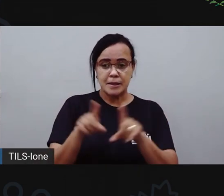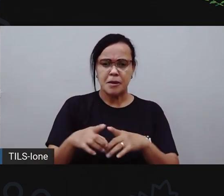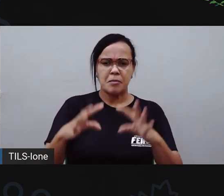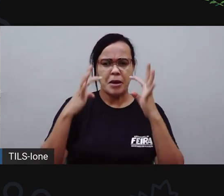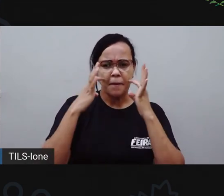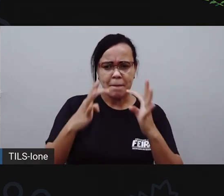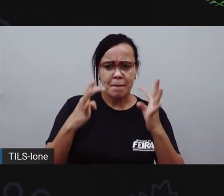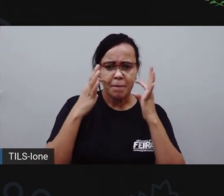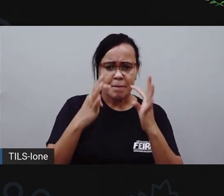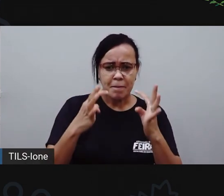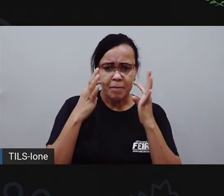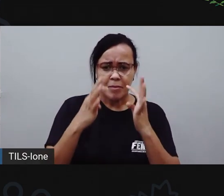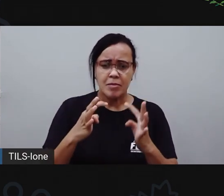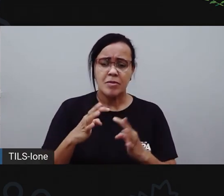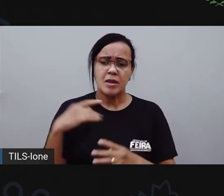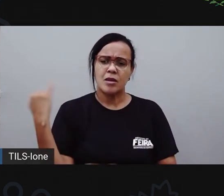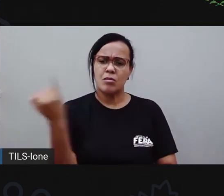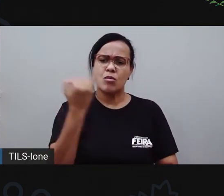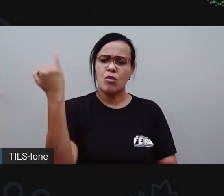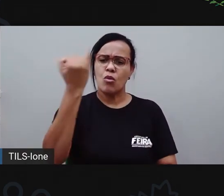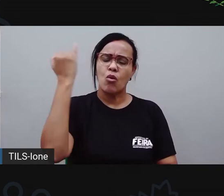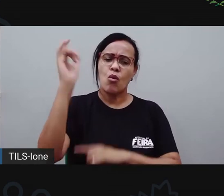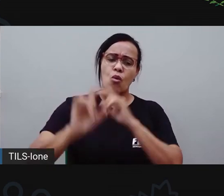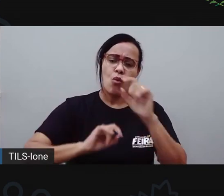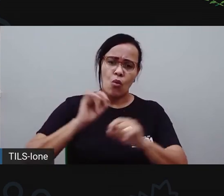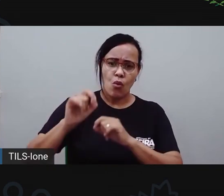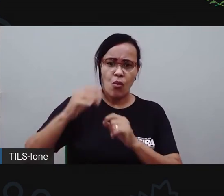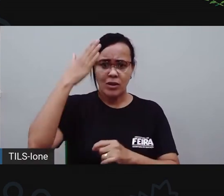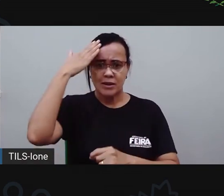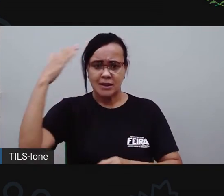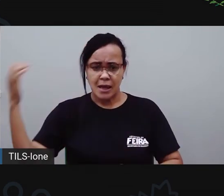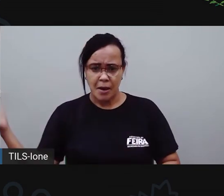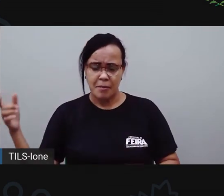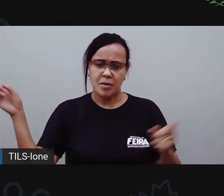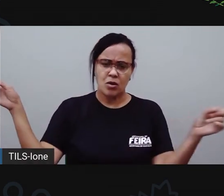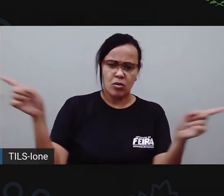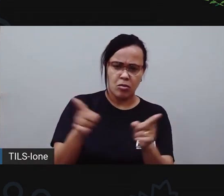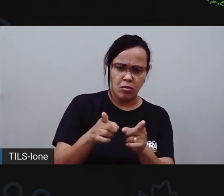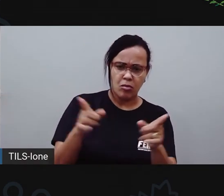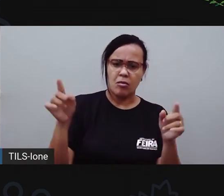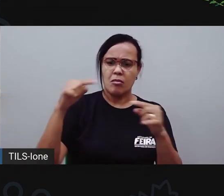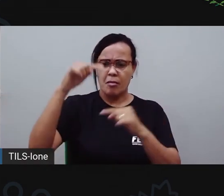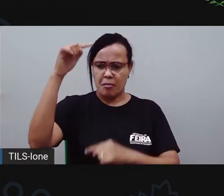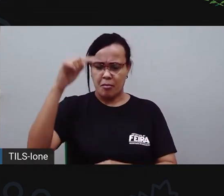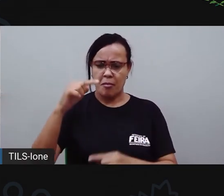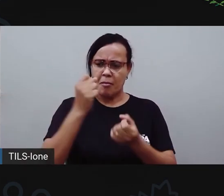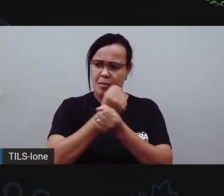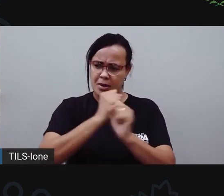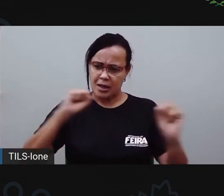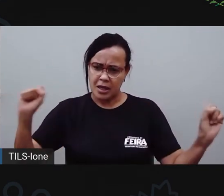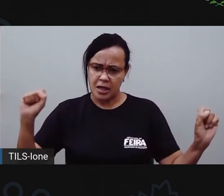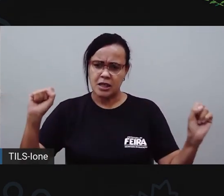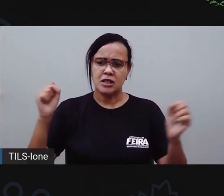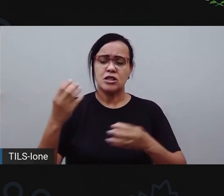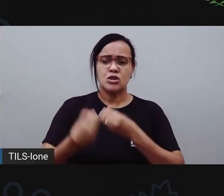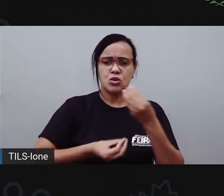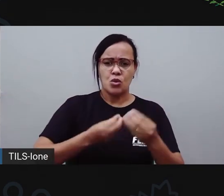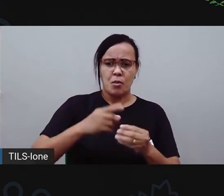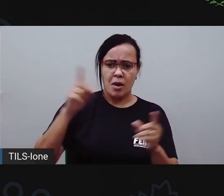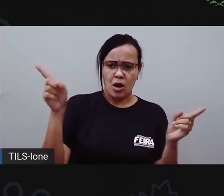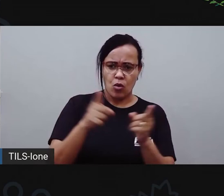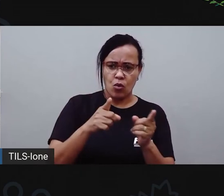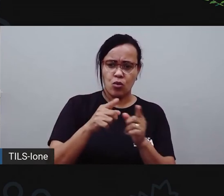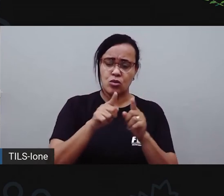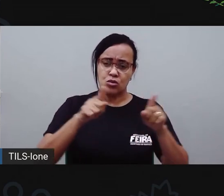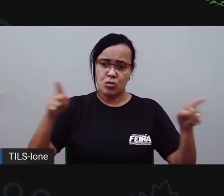nossa volta, né, é importante a gente saber o que é grande, o que é pequeno, qual é o mais comprido, qual é o mais curto, né, qual